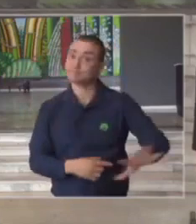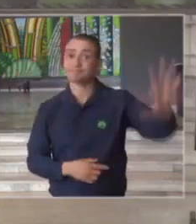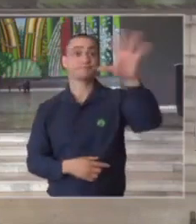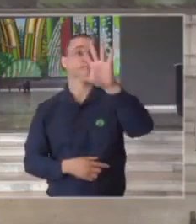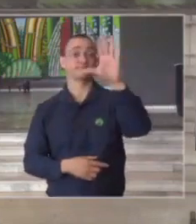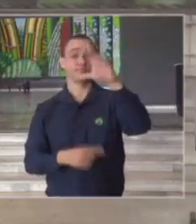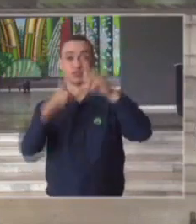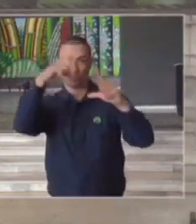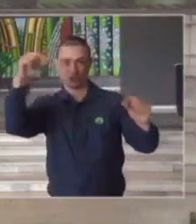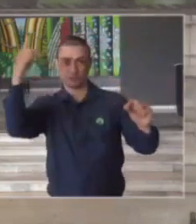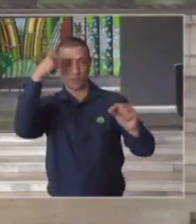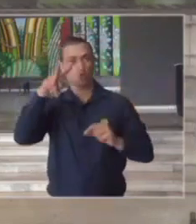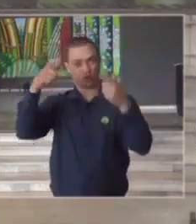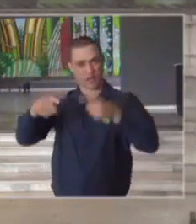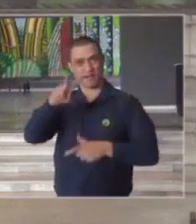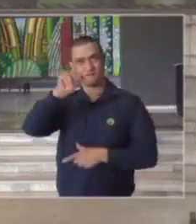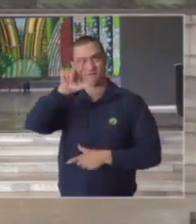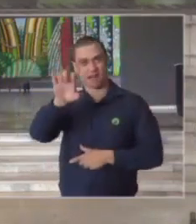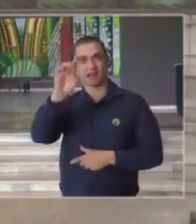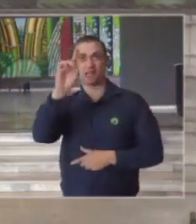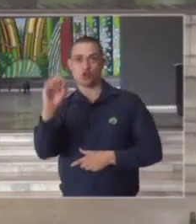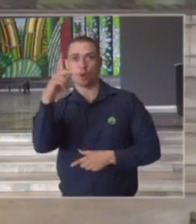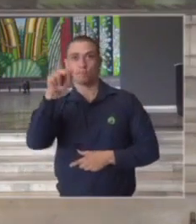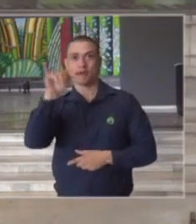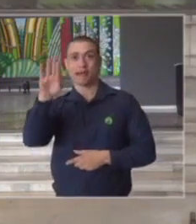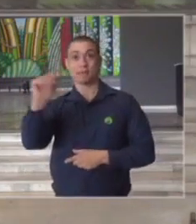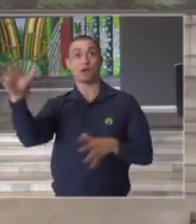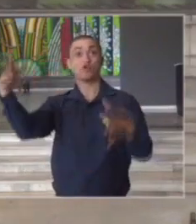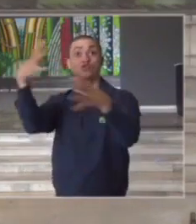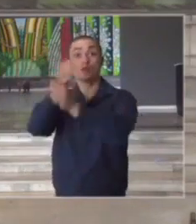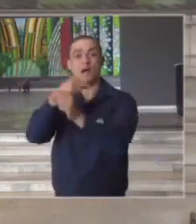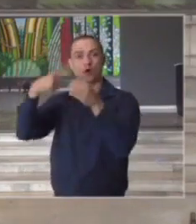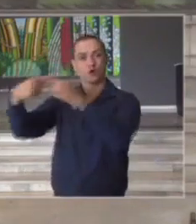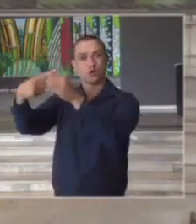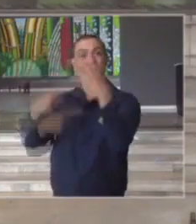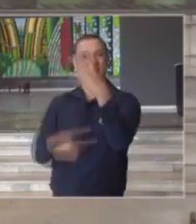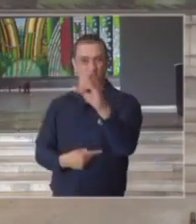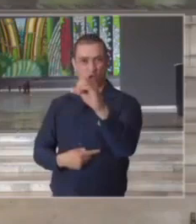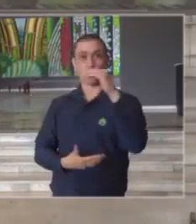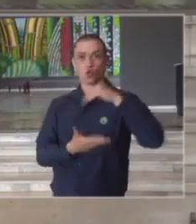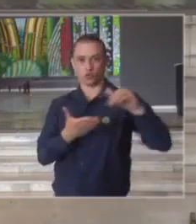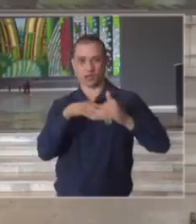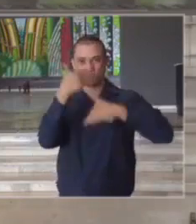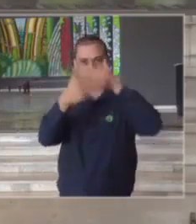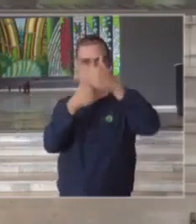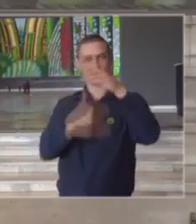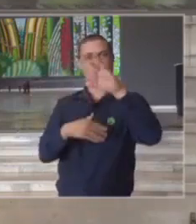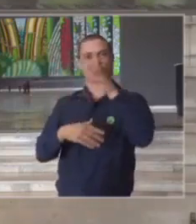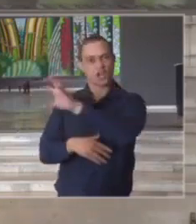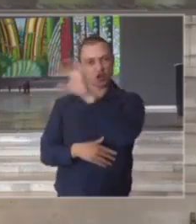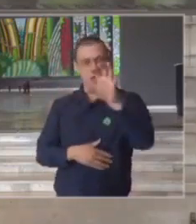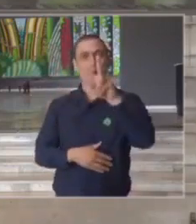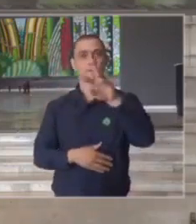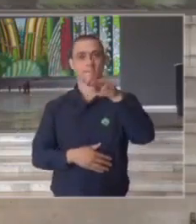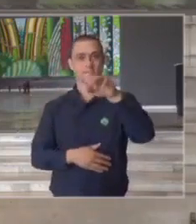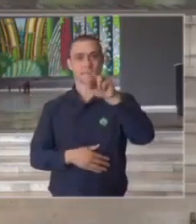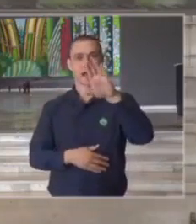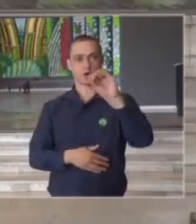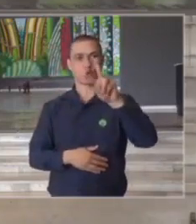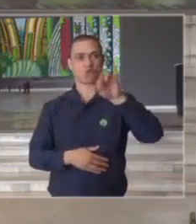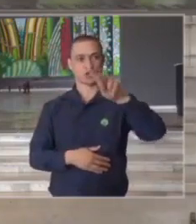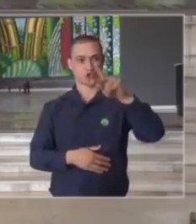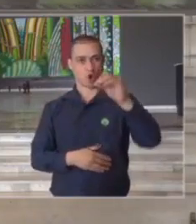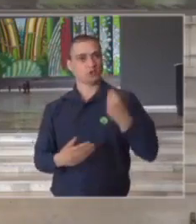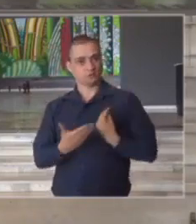regiões o Vale do Paraíba tem 39 cidades o nosso secretário de desenvolvimento regional Marco Vignoli que aliás está aqui presente